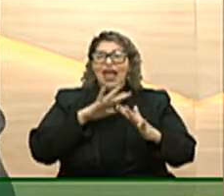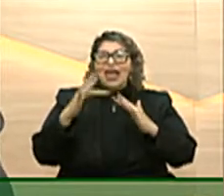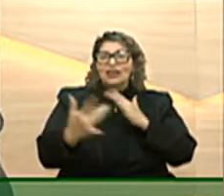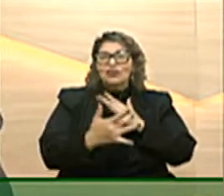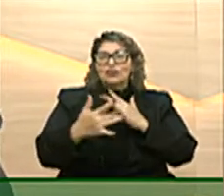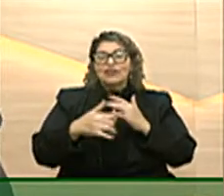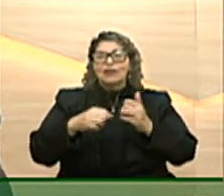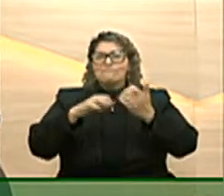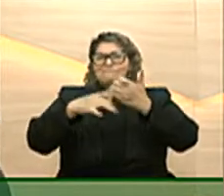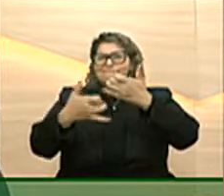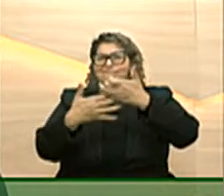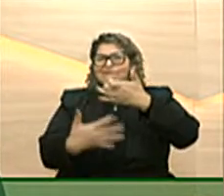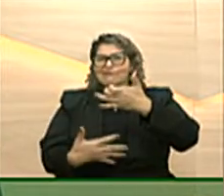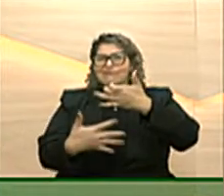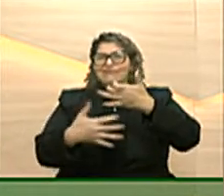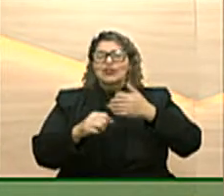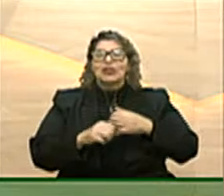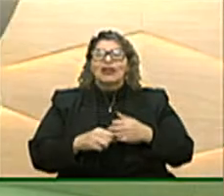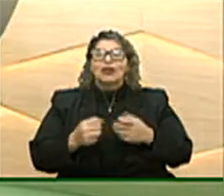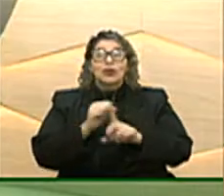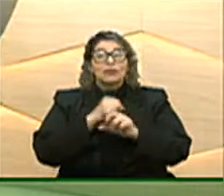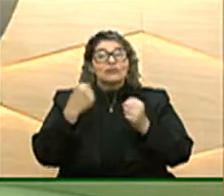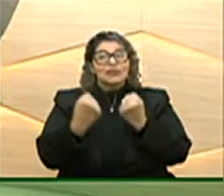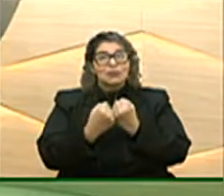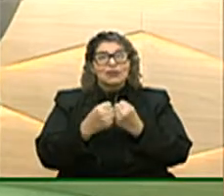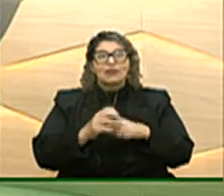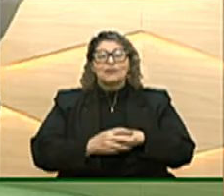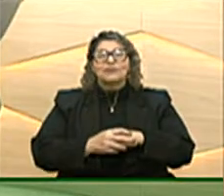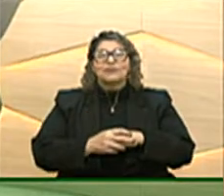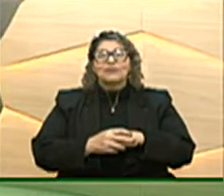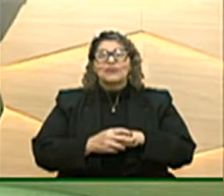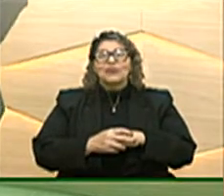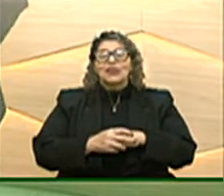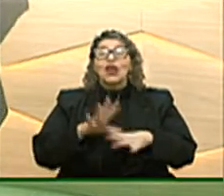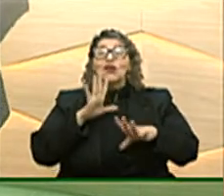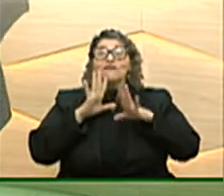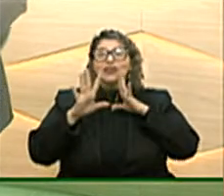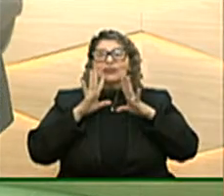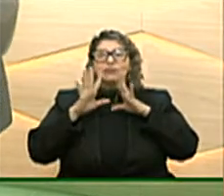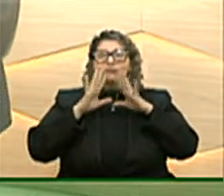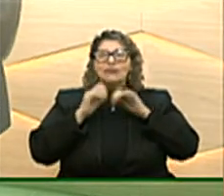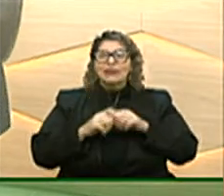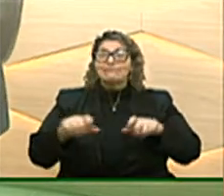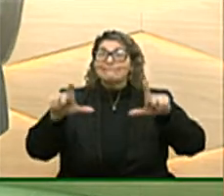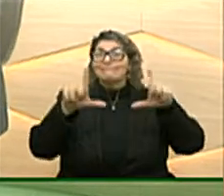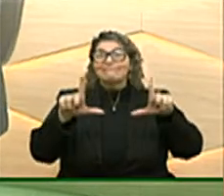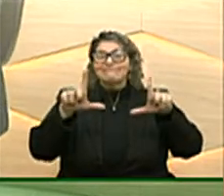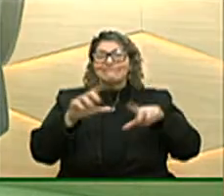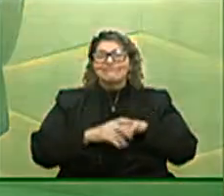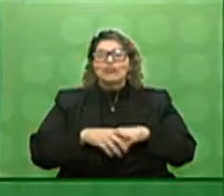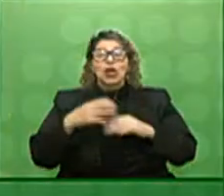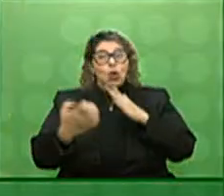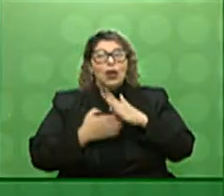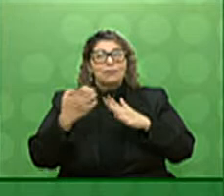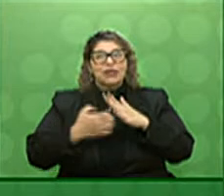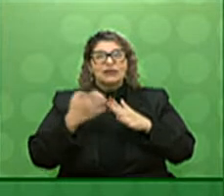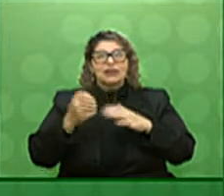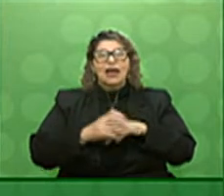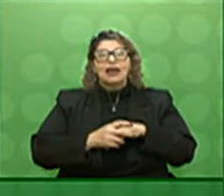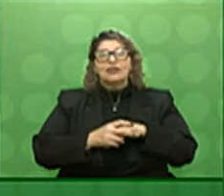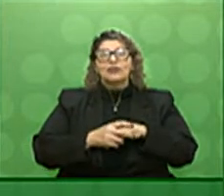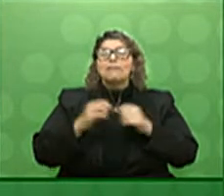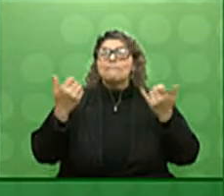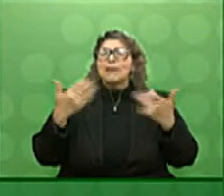encaminharam mensagens ao longo desse seminário manifestações do Facebook na tela o empresário Daniel Randon